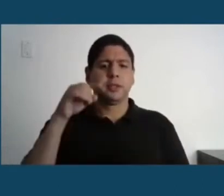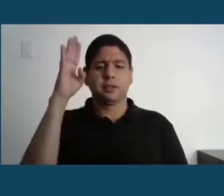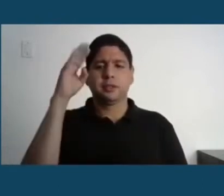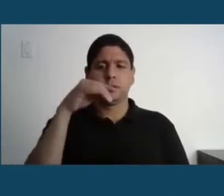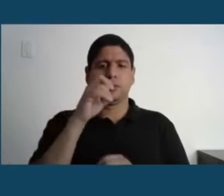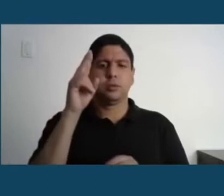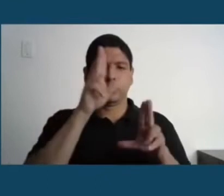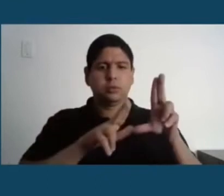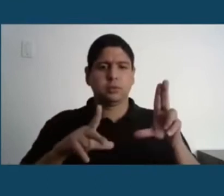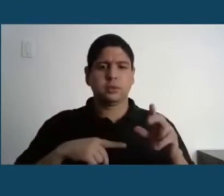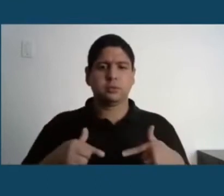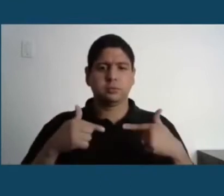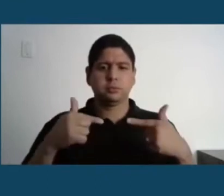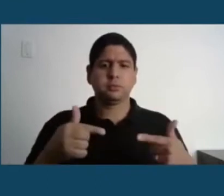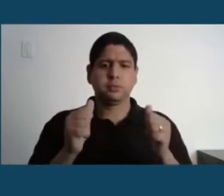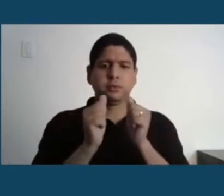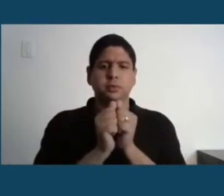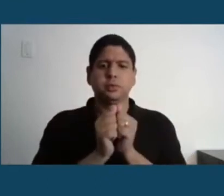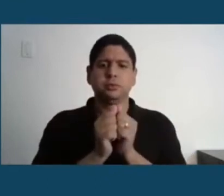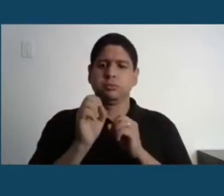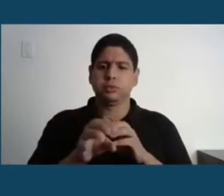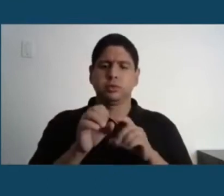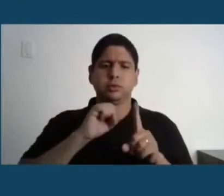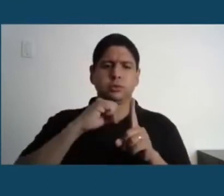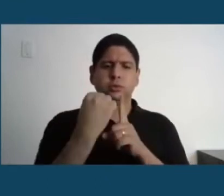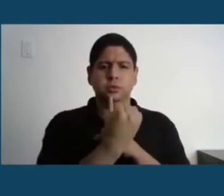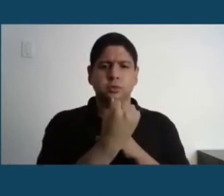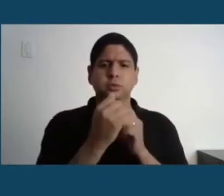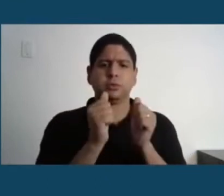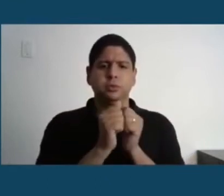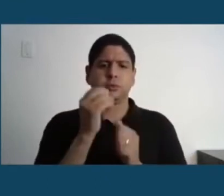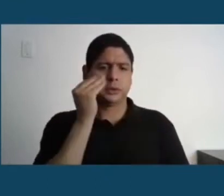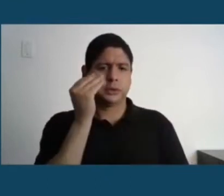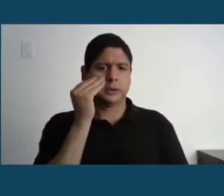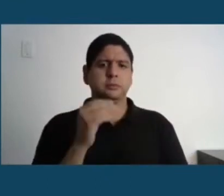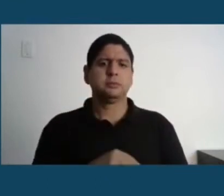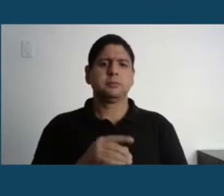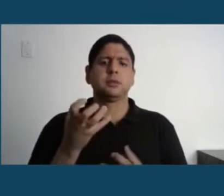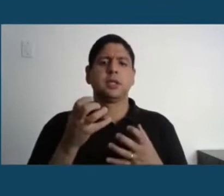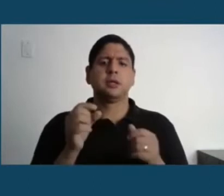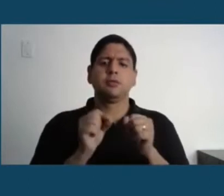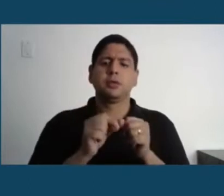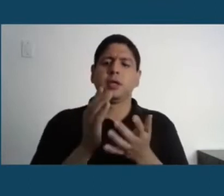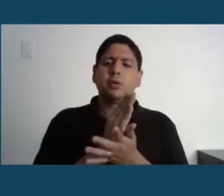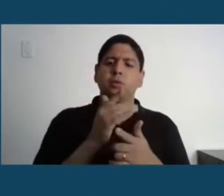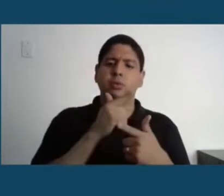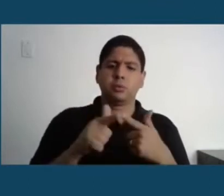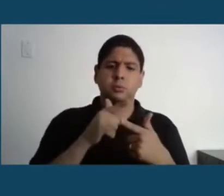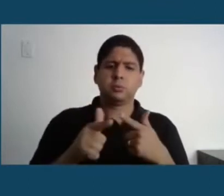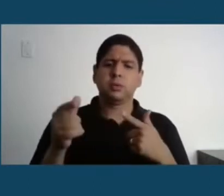projetos de inovação social, eu não tenho tempo de falar sobre eles hoje. Quero falar de alguns dos programas de inovação.